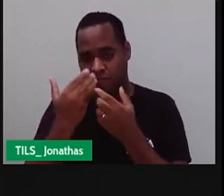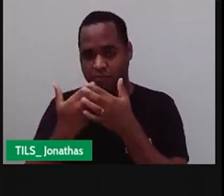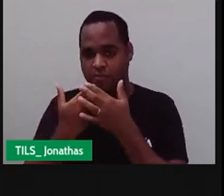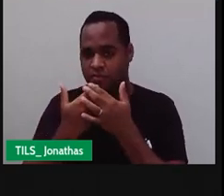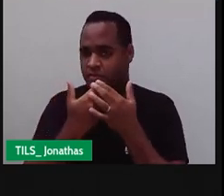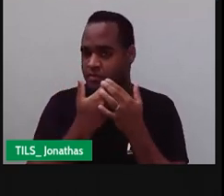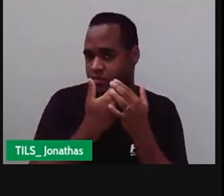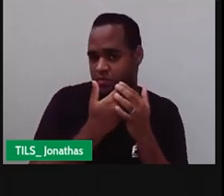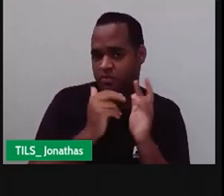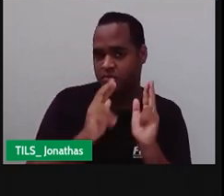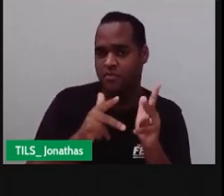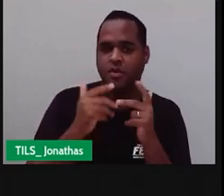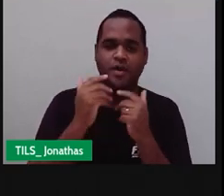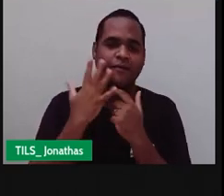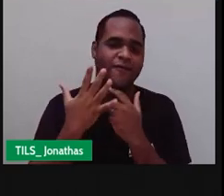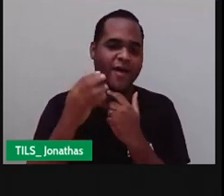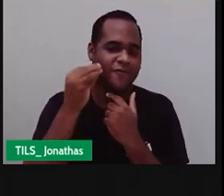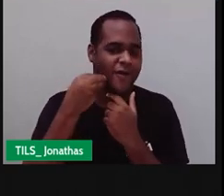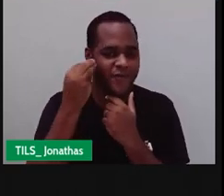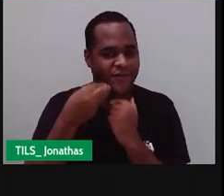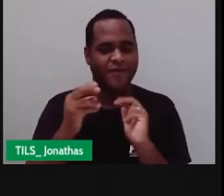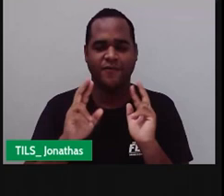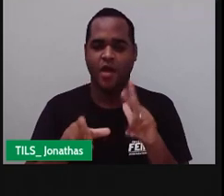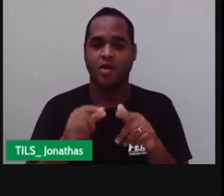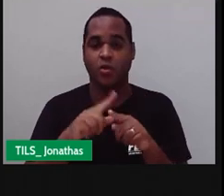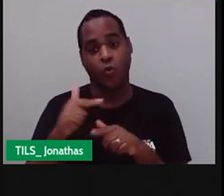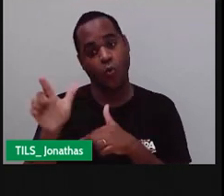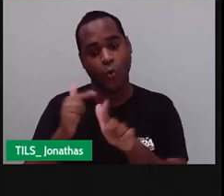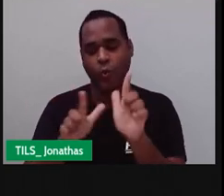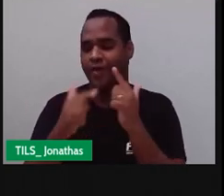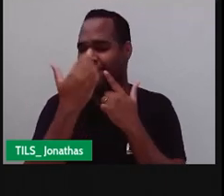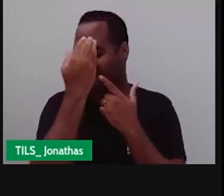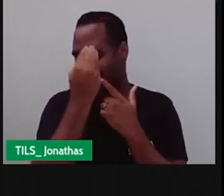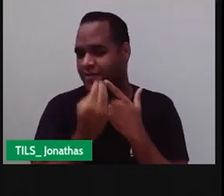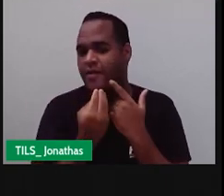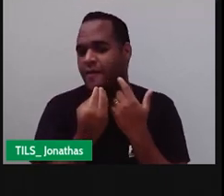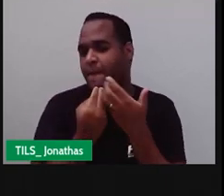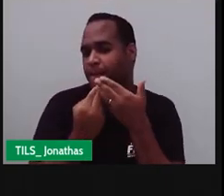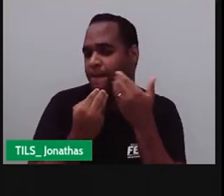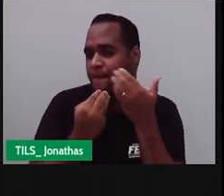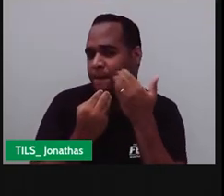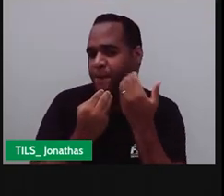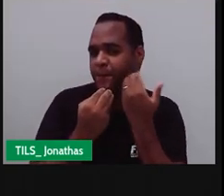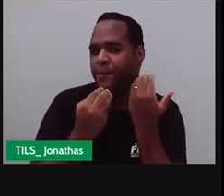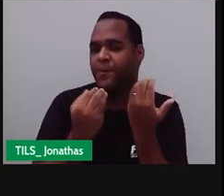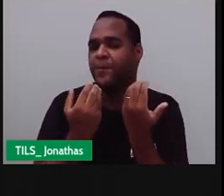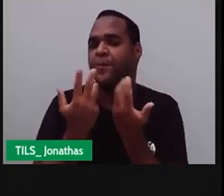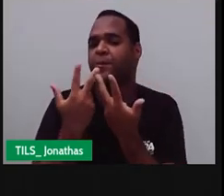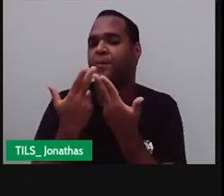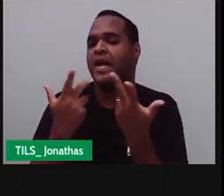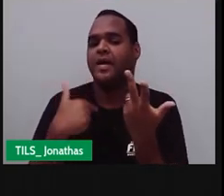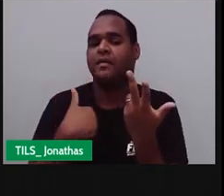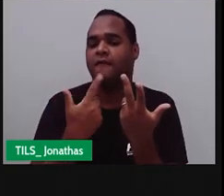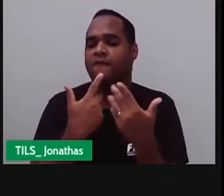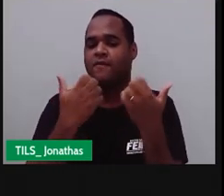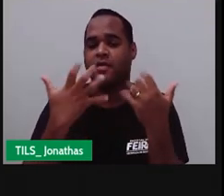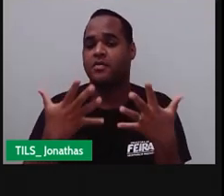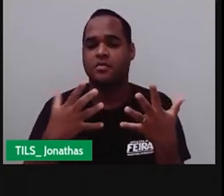Diferente Com uma maquiagem Diferente E a outra Parte do rosto De uma outra Maneira